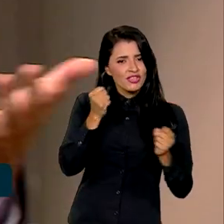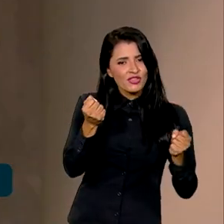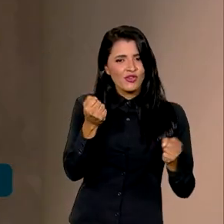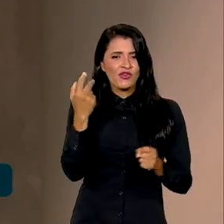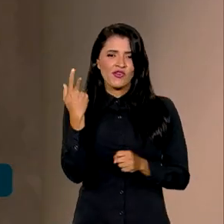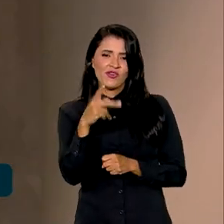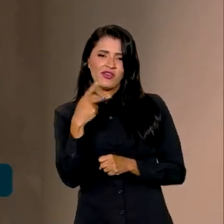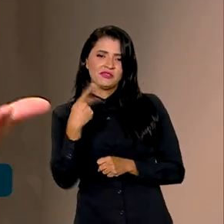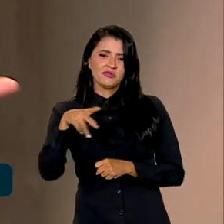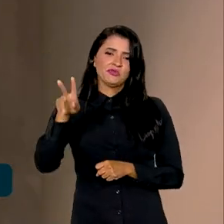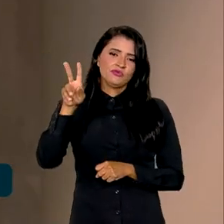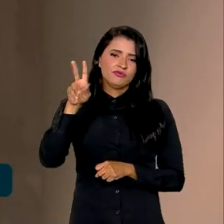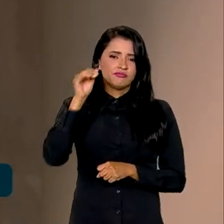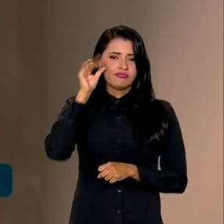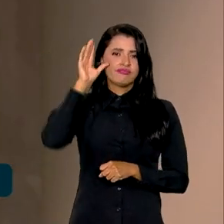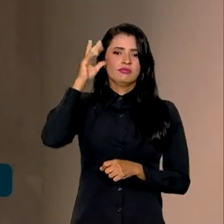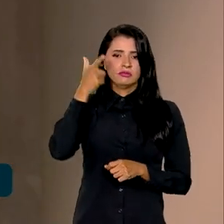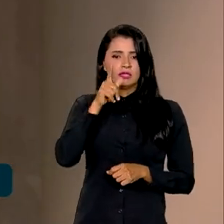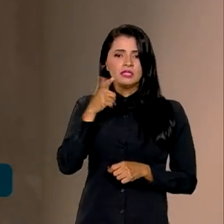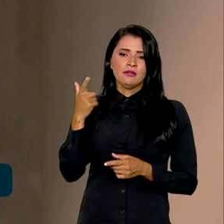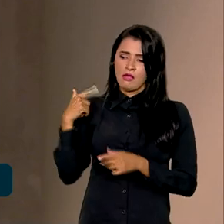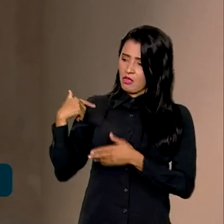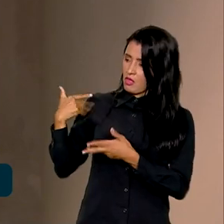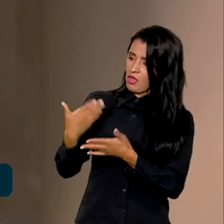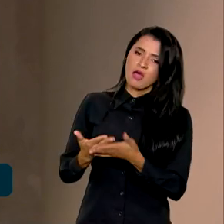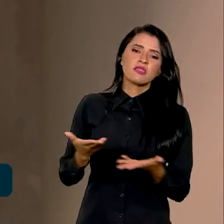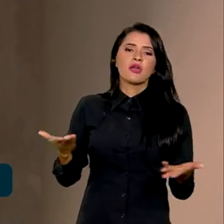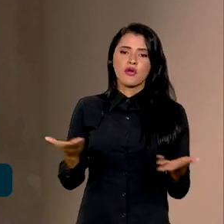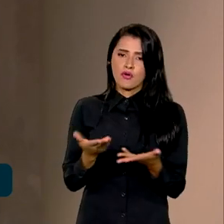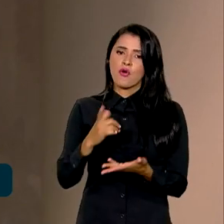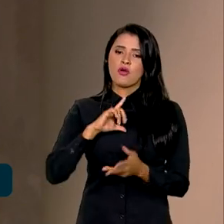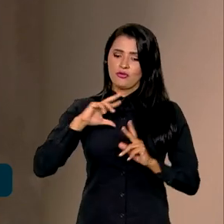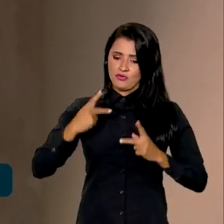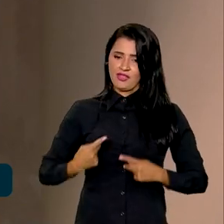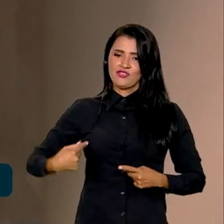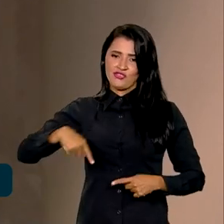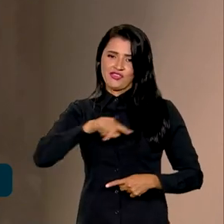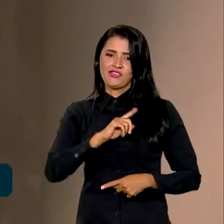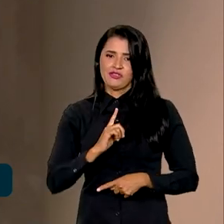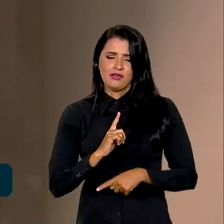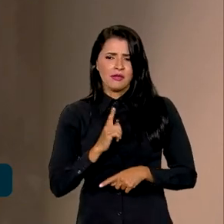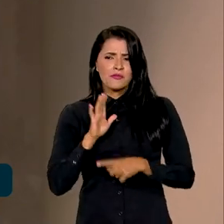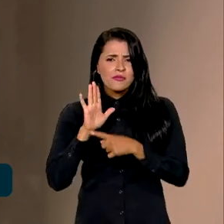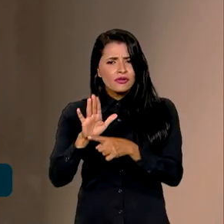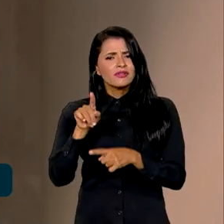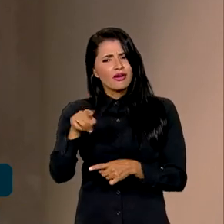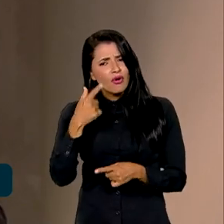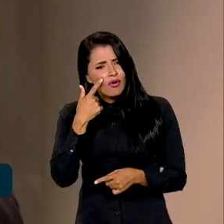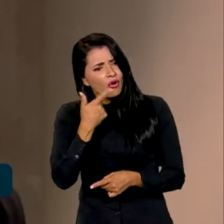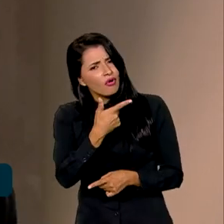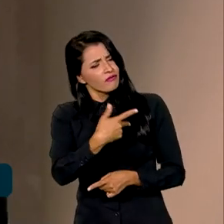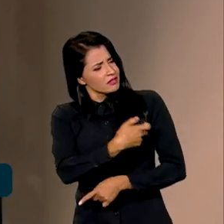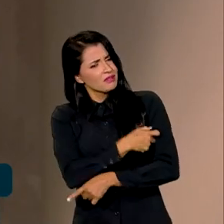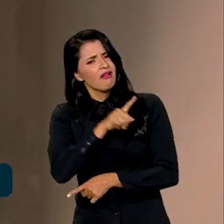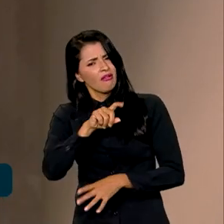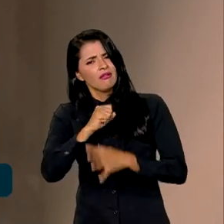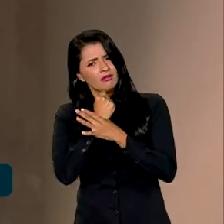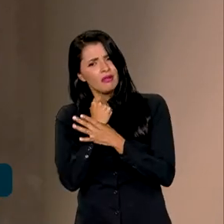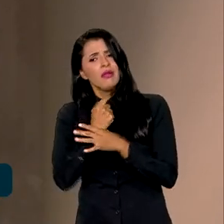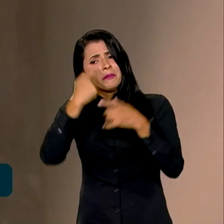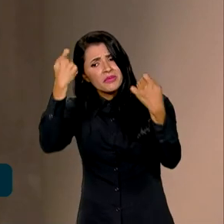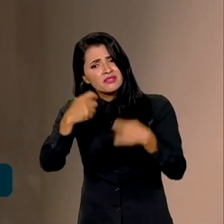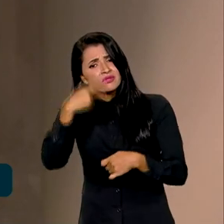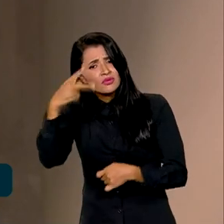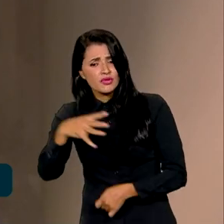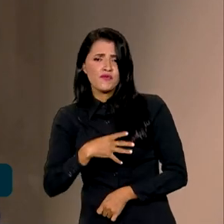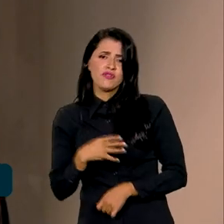conhecimento que a gente carregou e construiu como humanidade até aqui, para que a gente possa mostrar para as pessoas que as vacinas são seguras, que é preciso vacinar